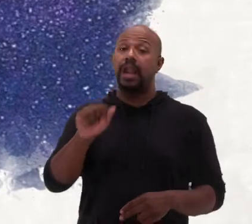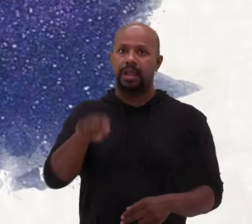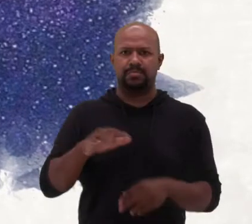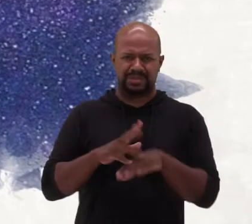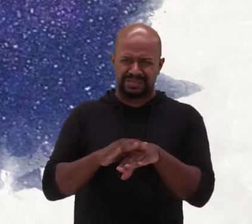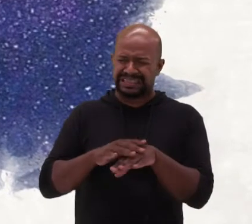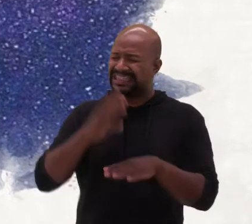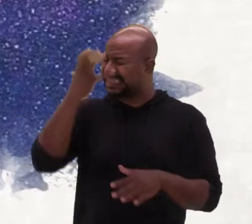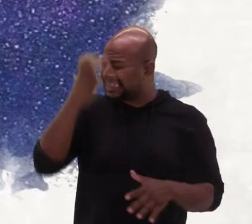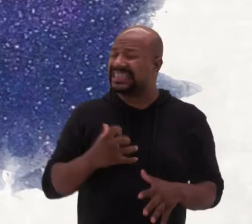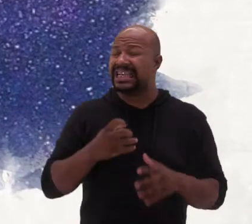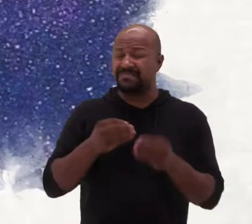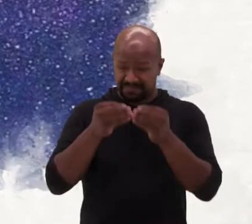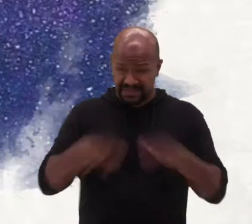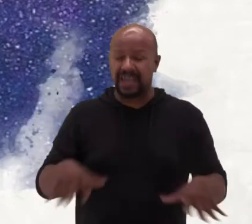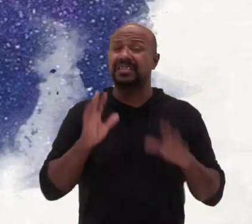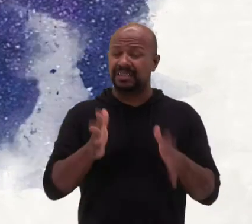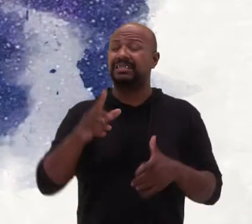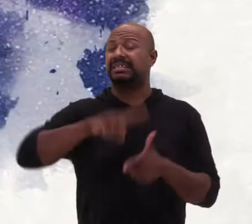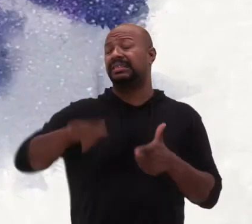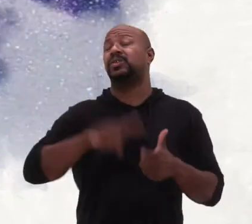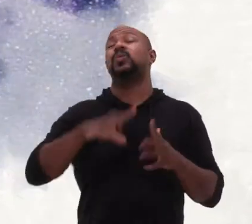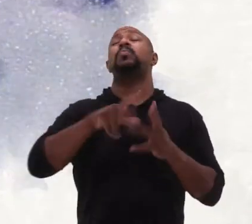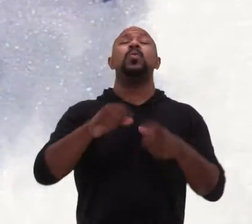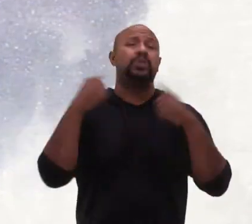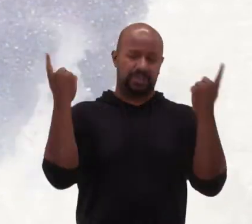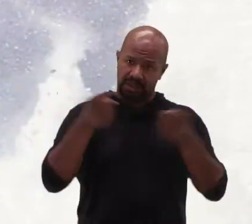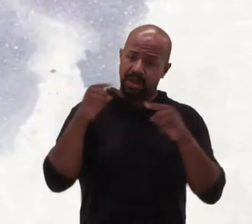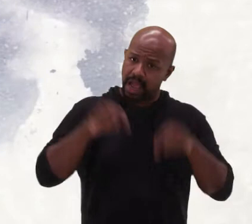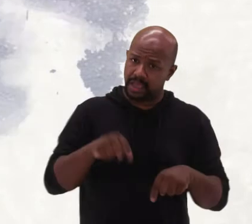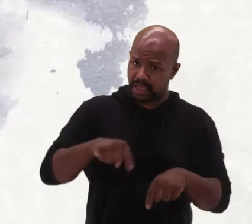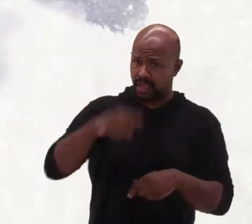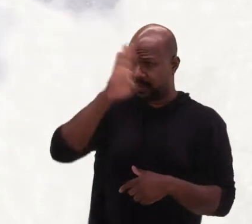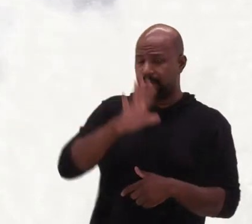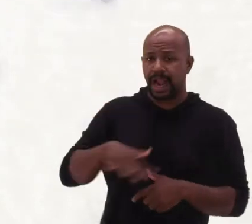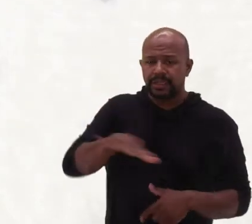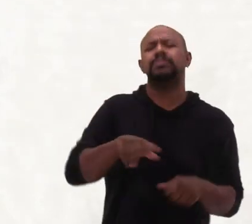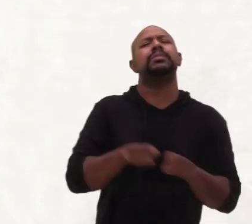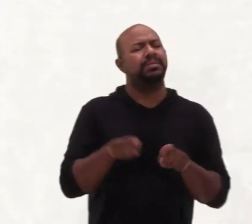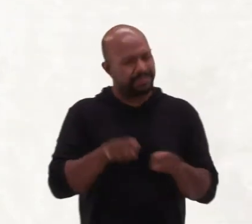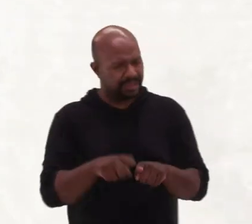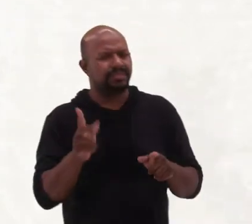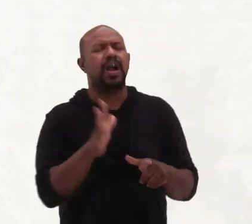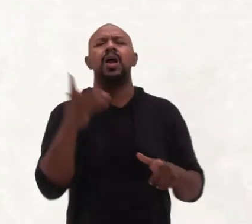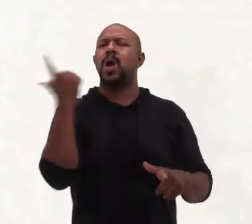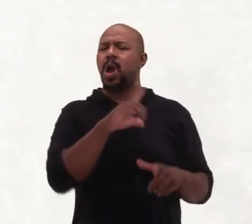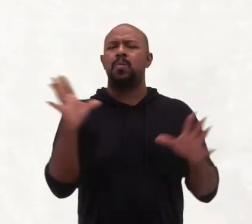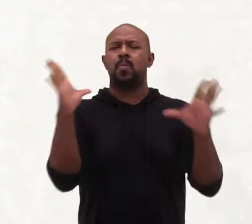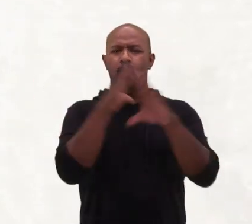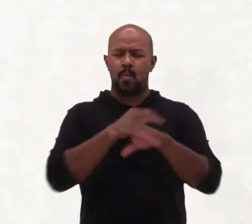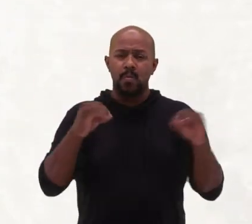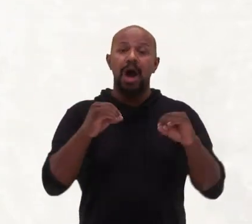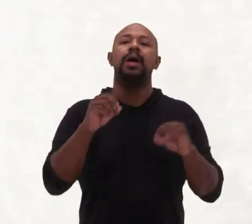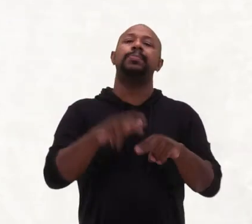absolutamente grave, causou grandes epidemias no mundo inteiro e aqui no país também. Isso foi erradicado do nosso